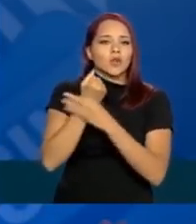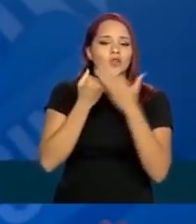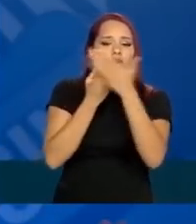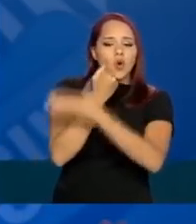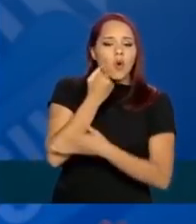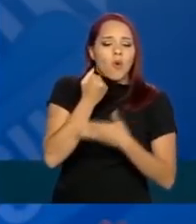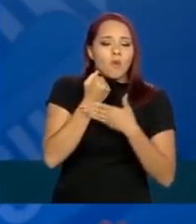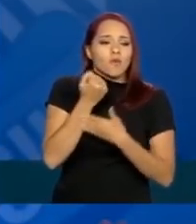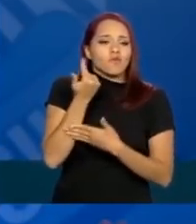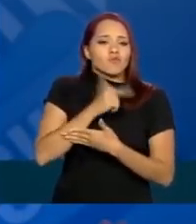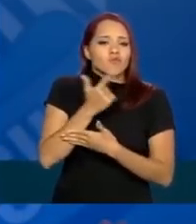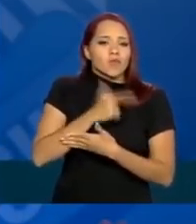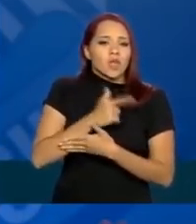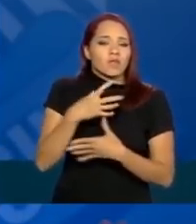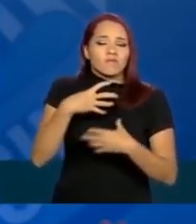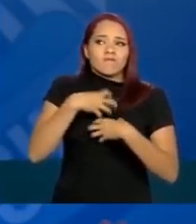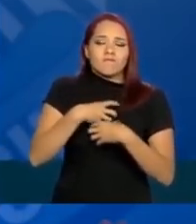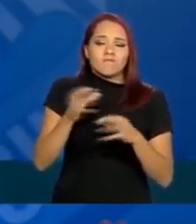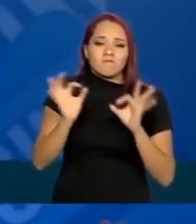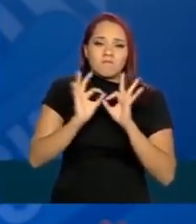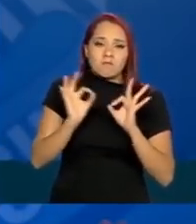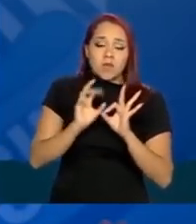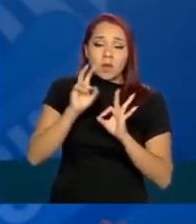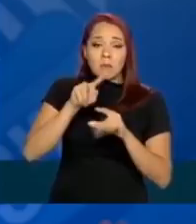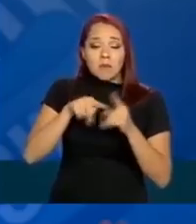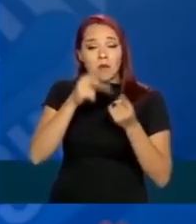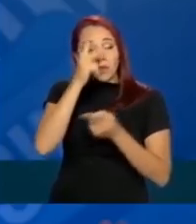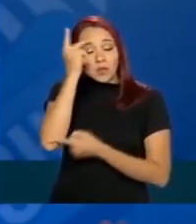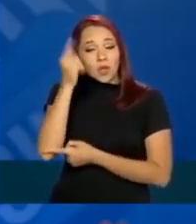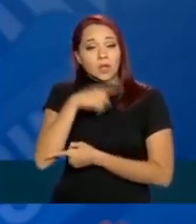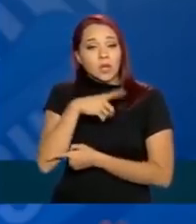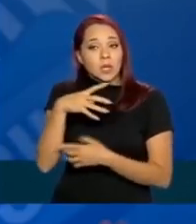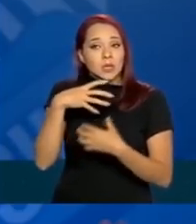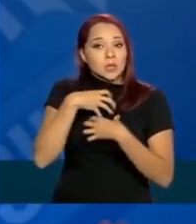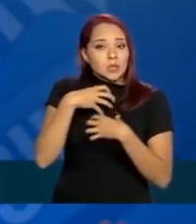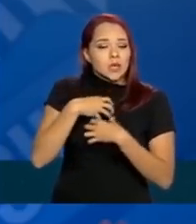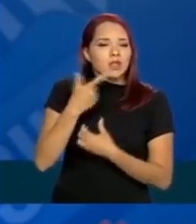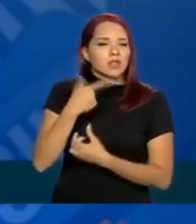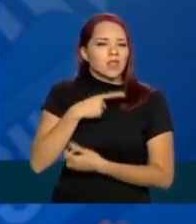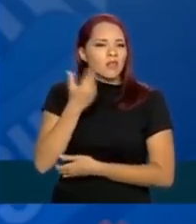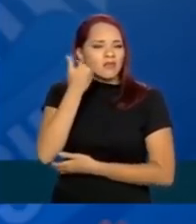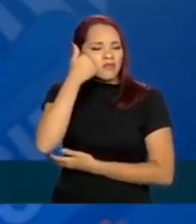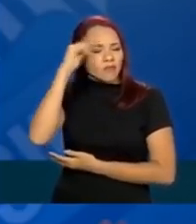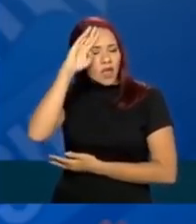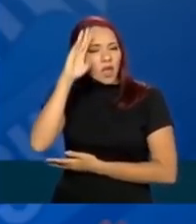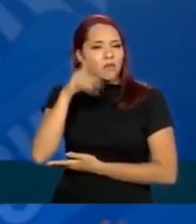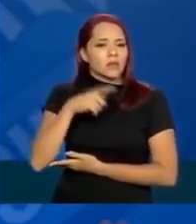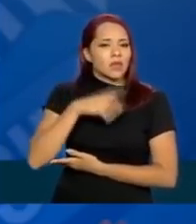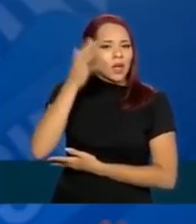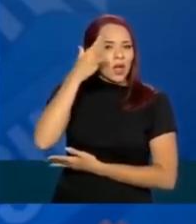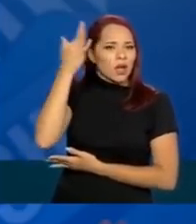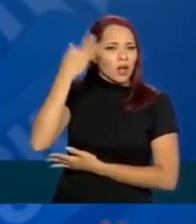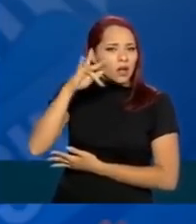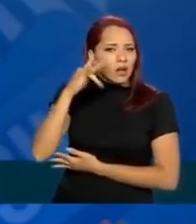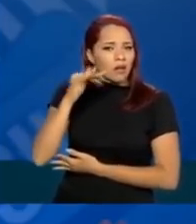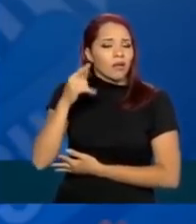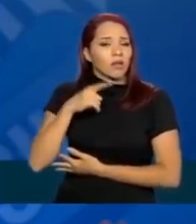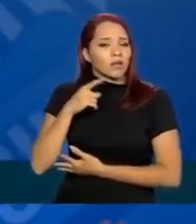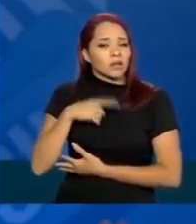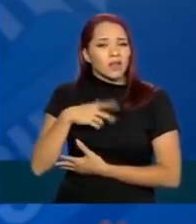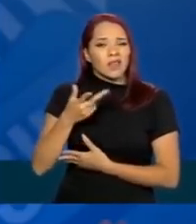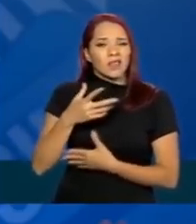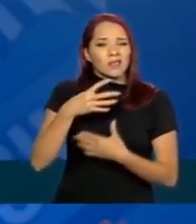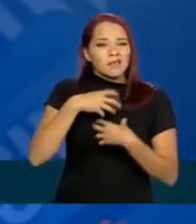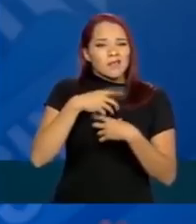terão sintoma. Mas aqueles que tiverem sintoma, que tiverem febre, que tiverem dor de cabeça, que tiverem aquele sintoma da